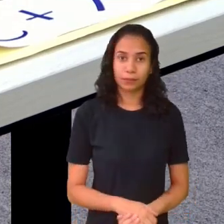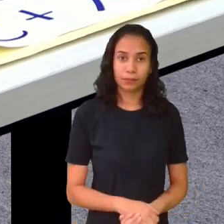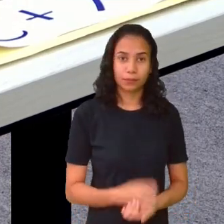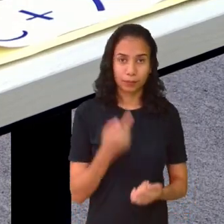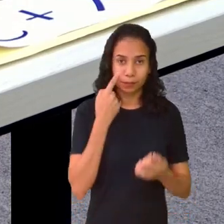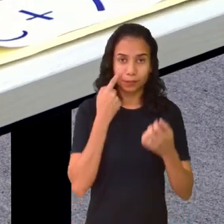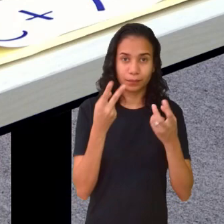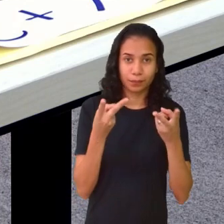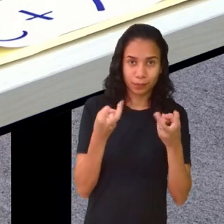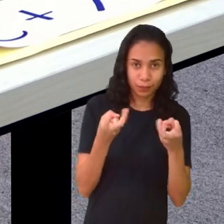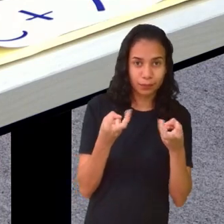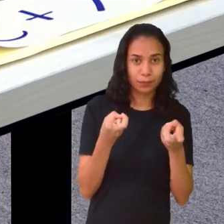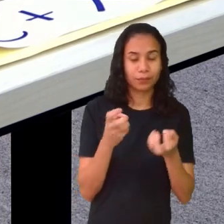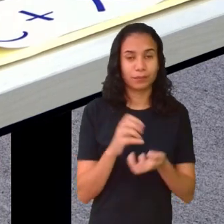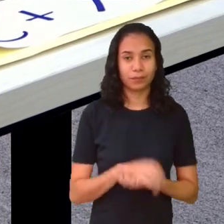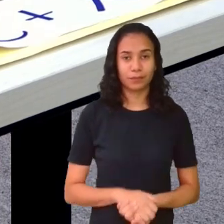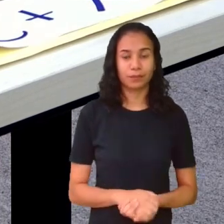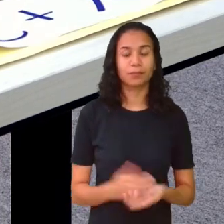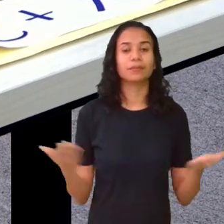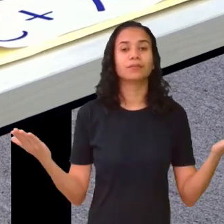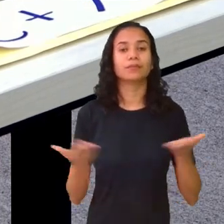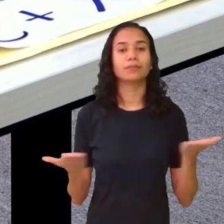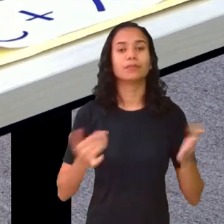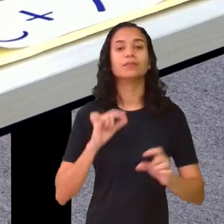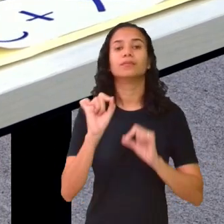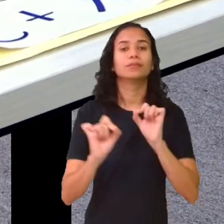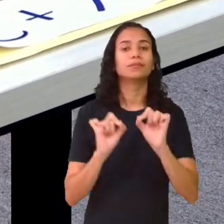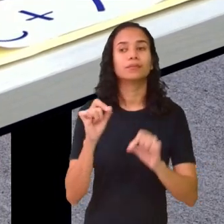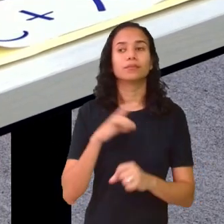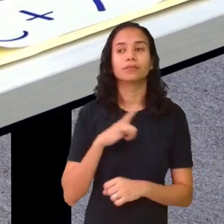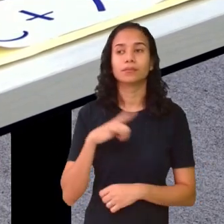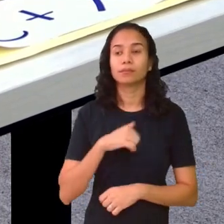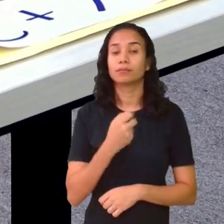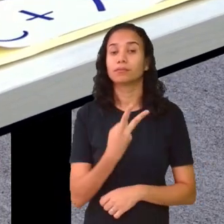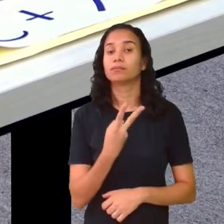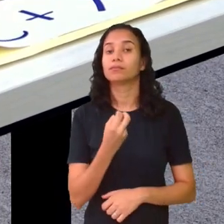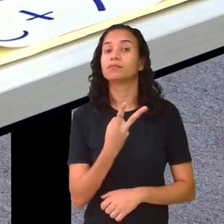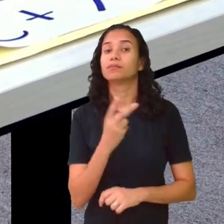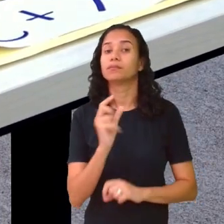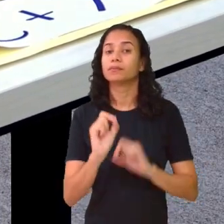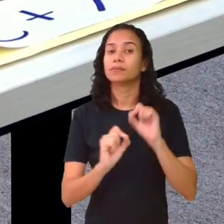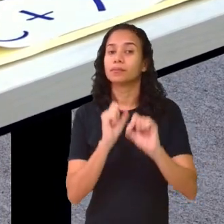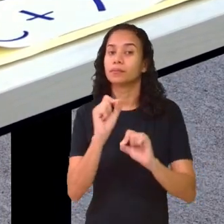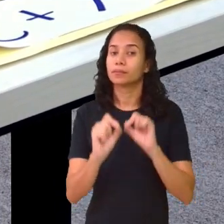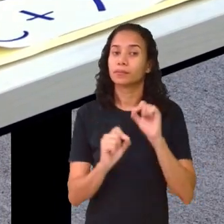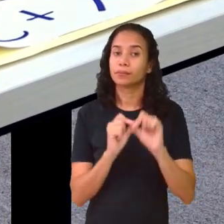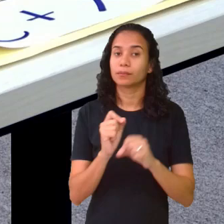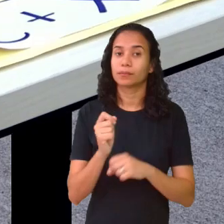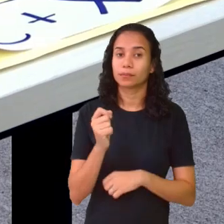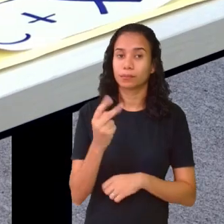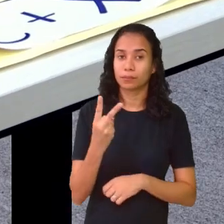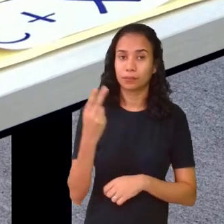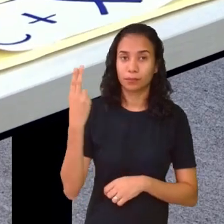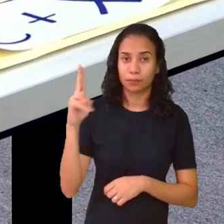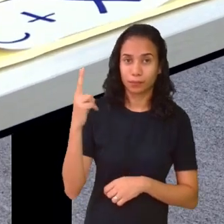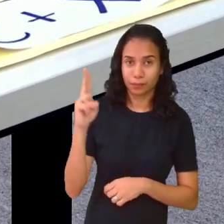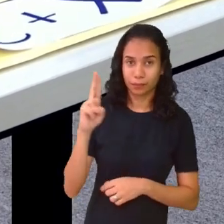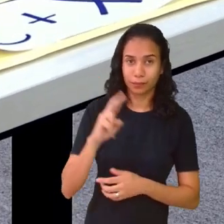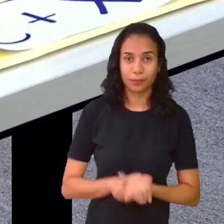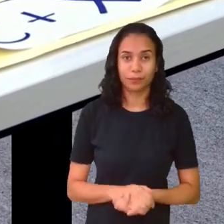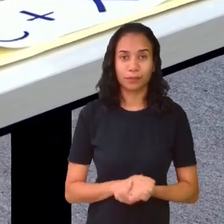Perceberam? E agora? Aqui eu tenho 2. 2 o quê? 2? 2 unidades